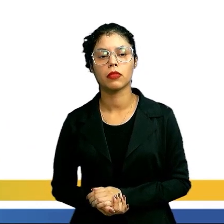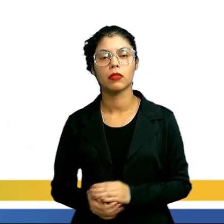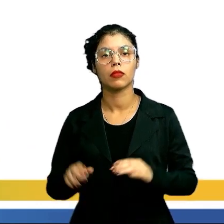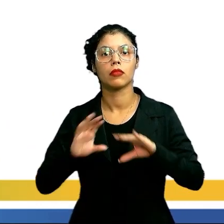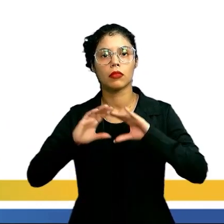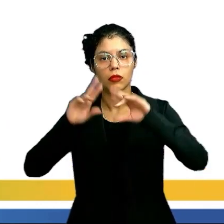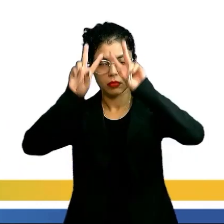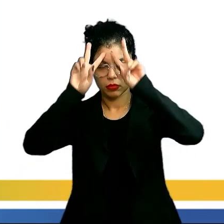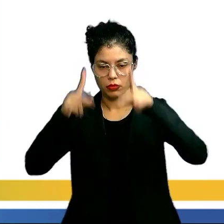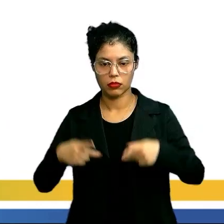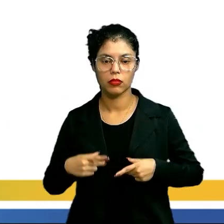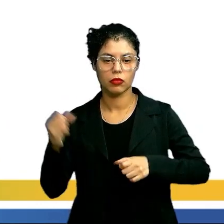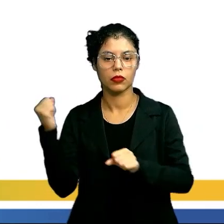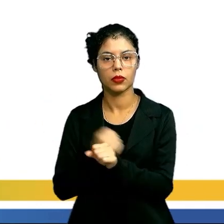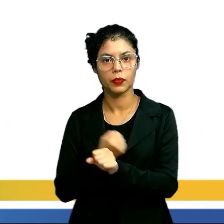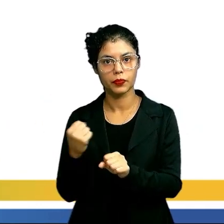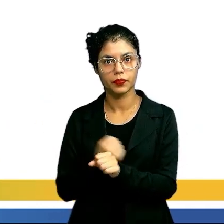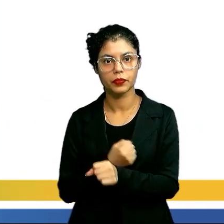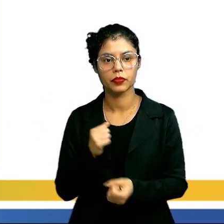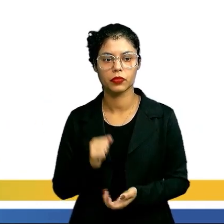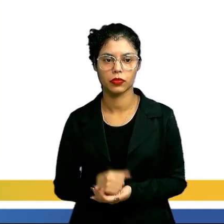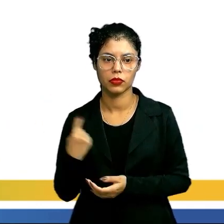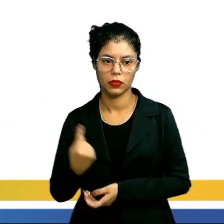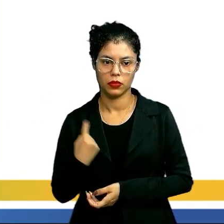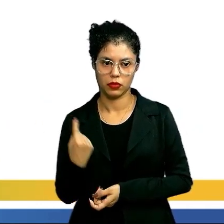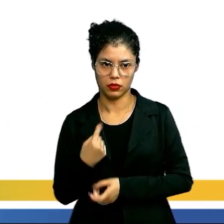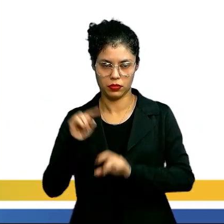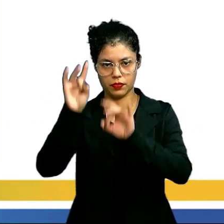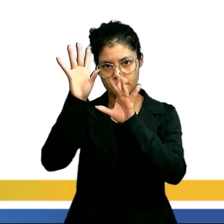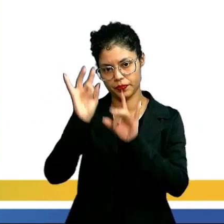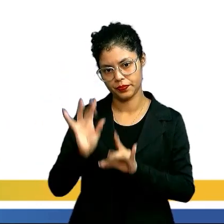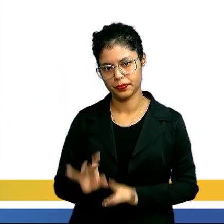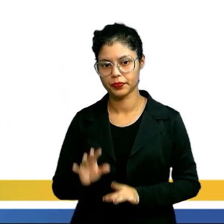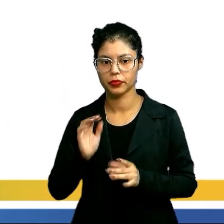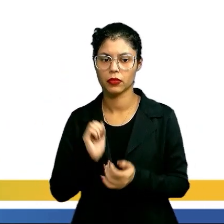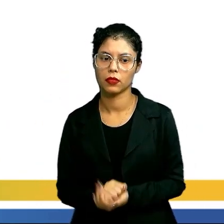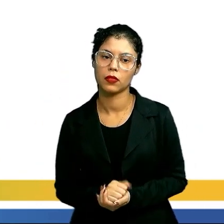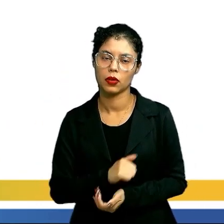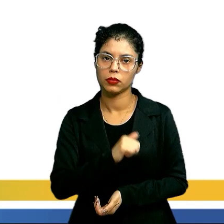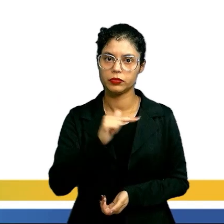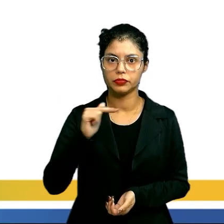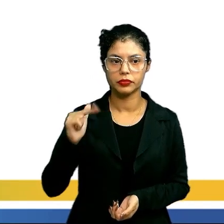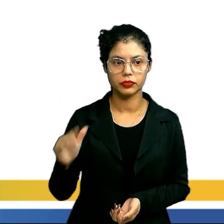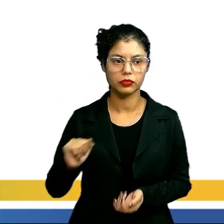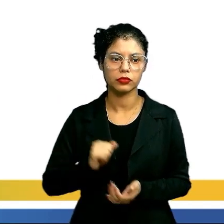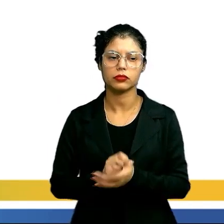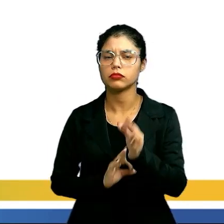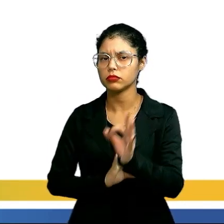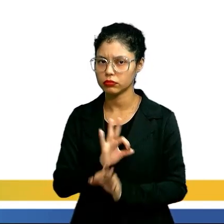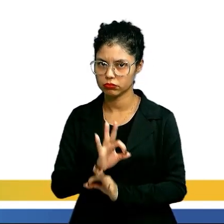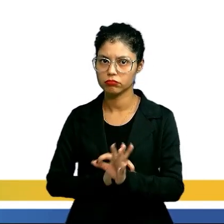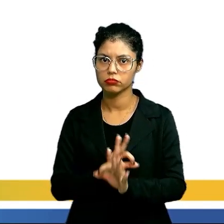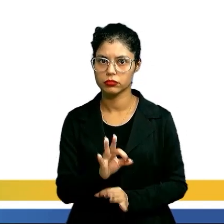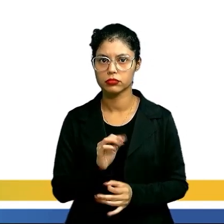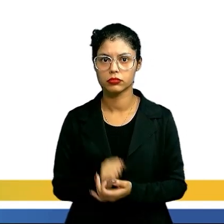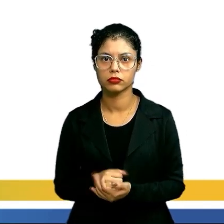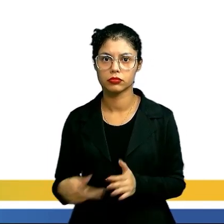humano constrói-se individualmente a cada dia e nunca estará pronto e